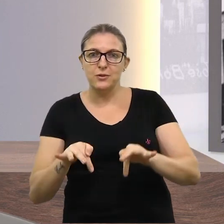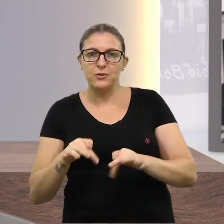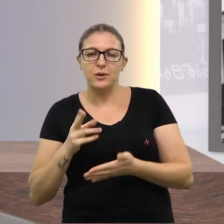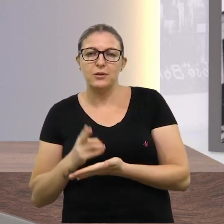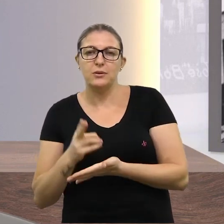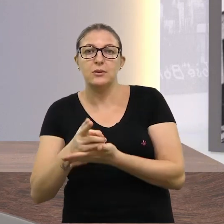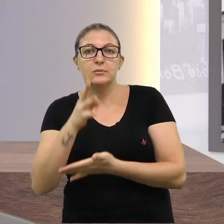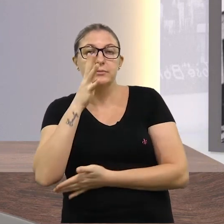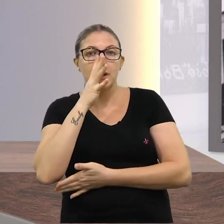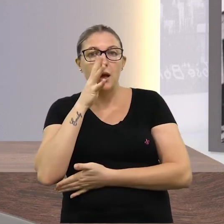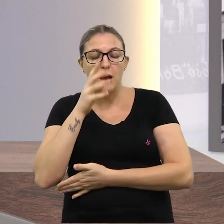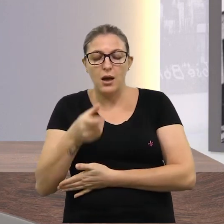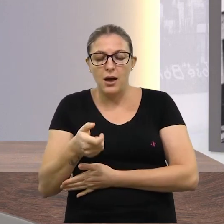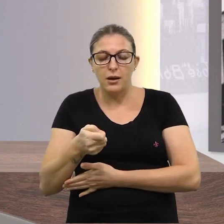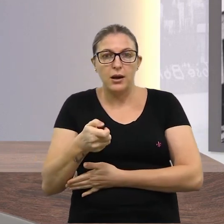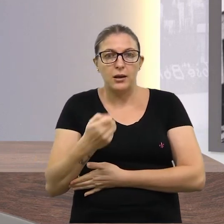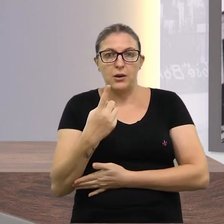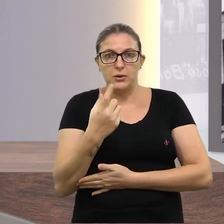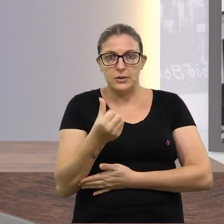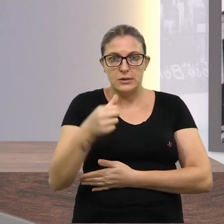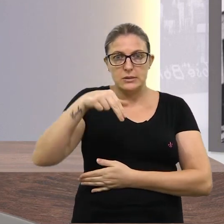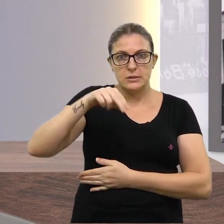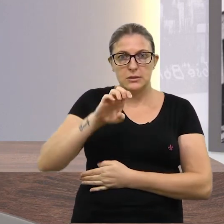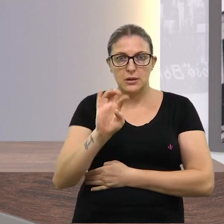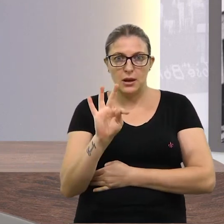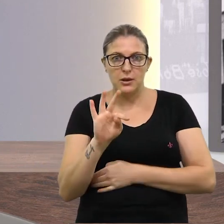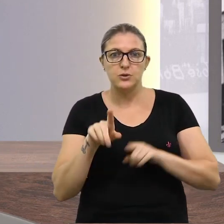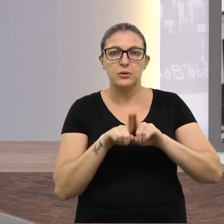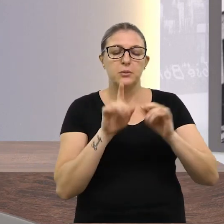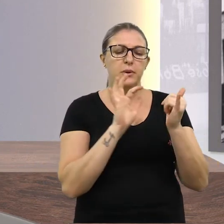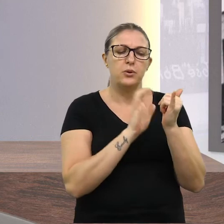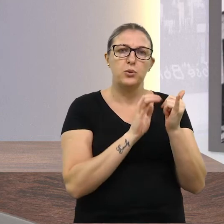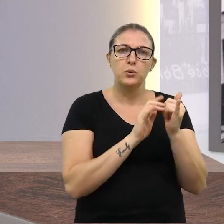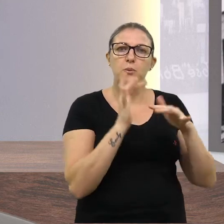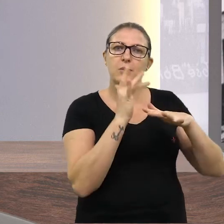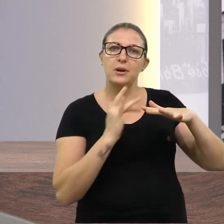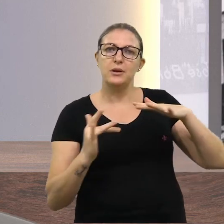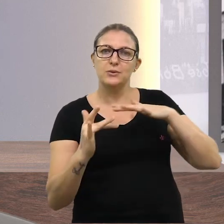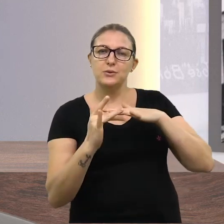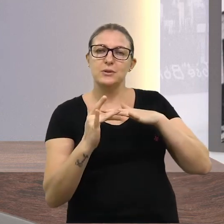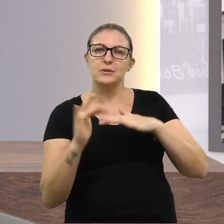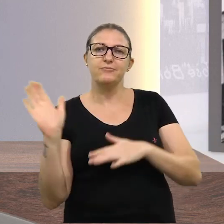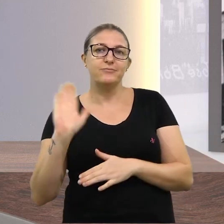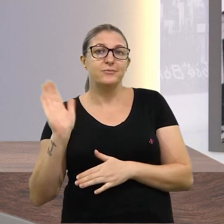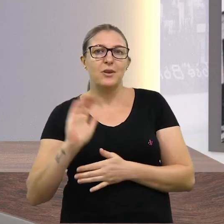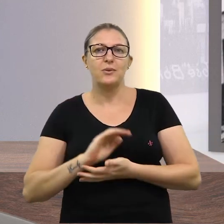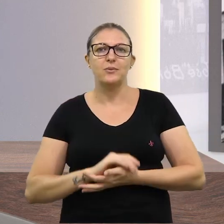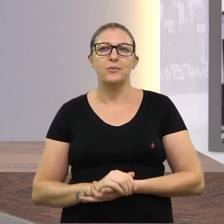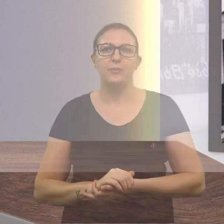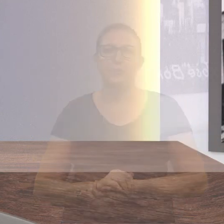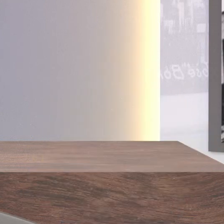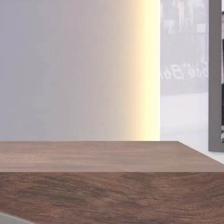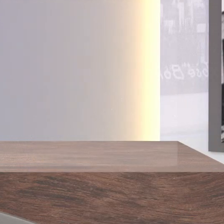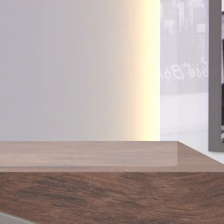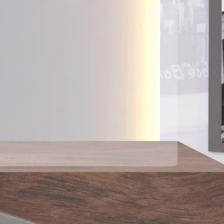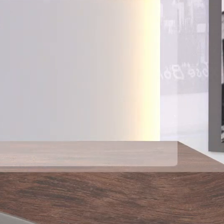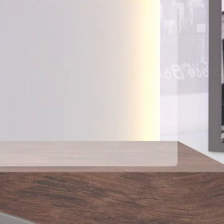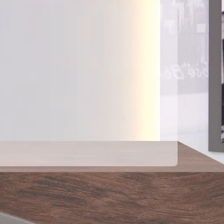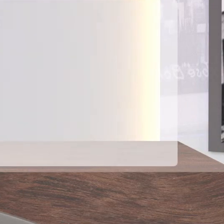aqui. Continue acompanhando a nossa programação pelo canal 16 da NET, YouTube e redes sociais. Até a próxima!